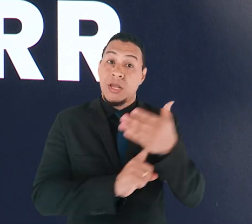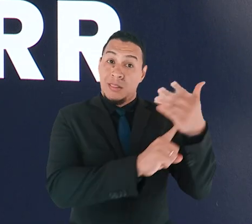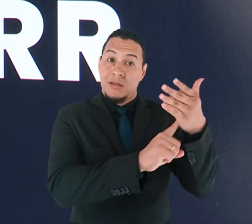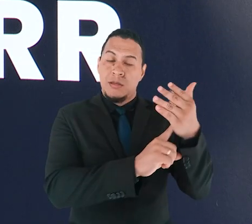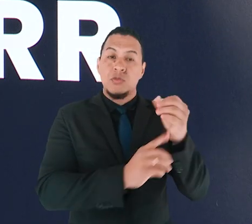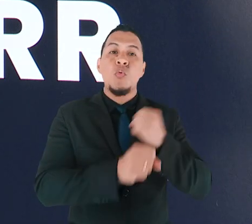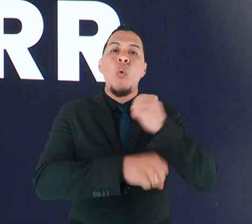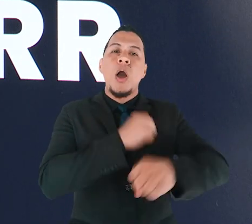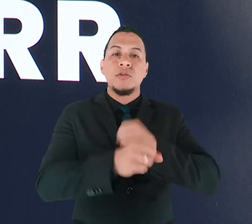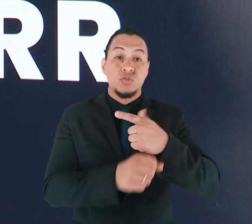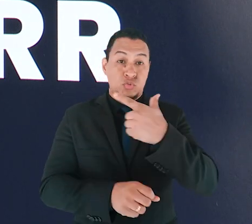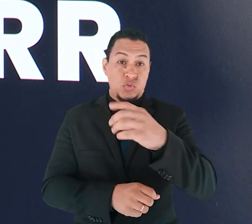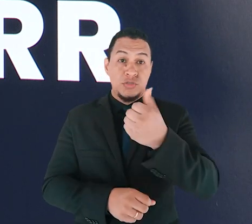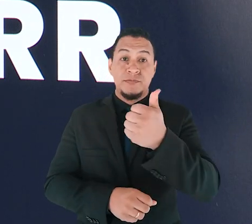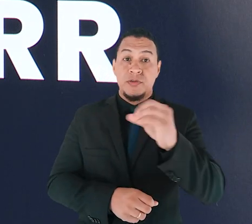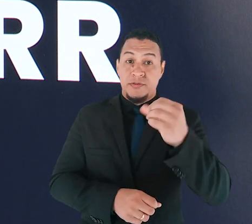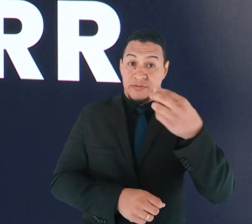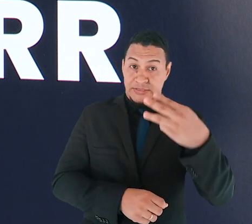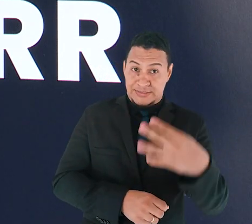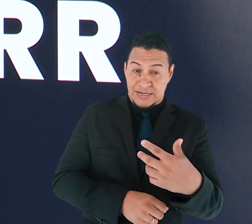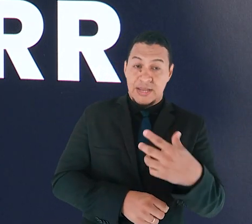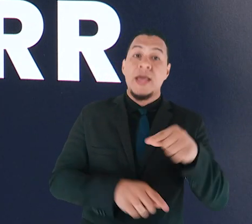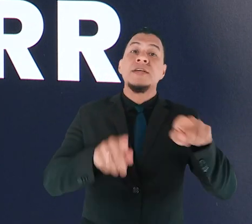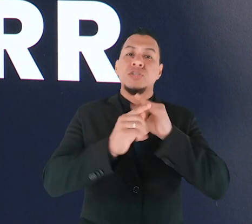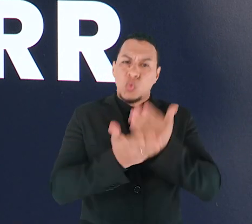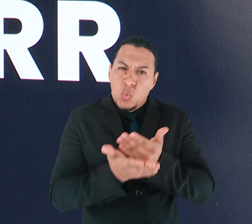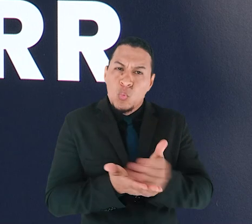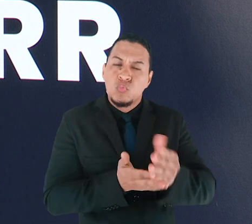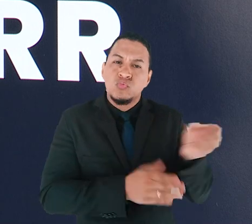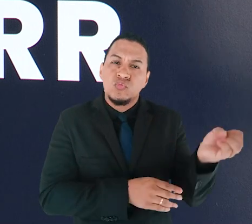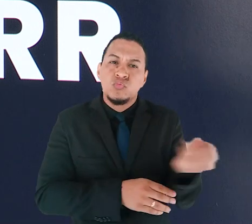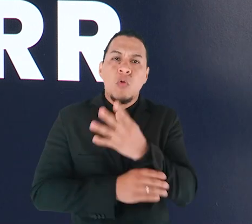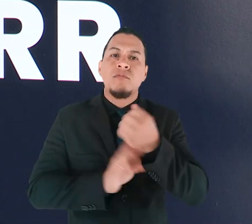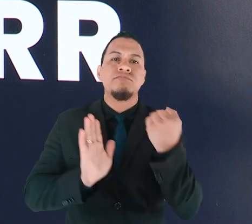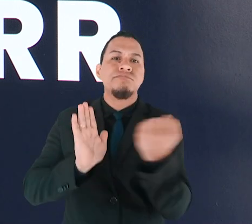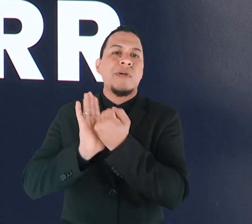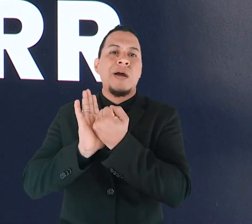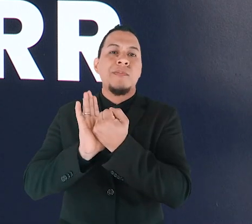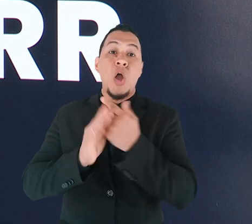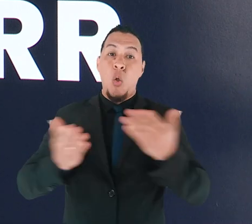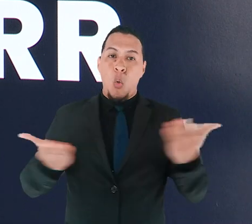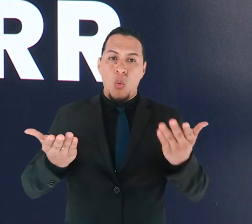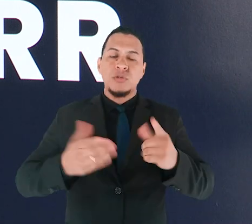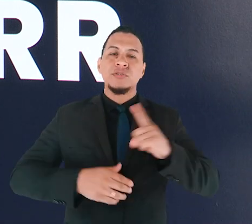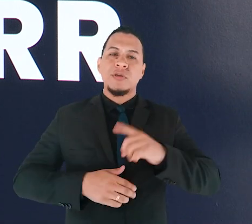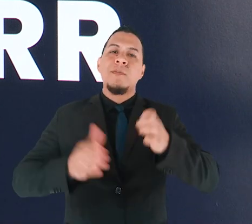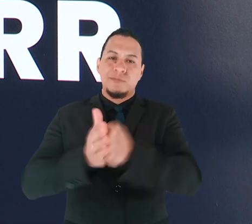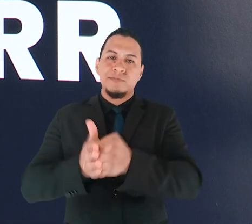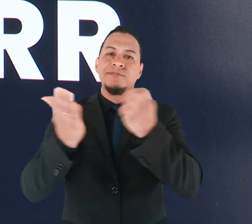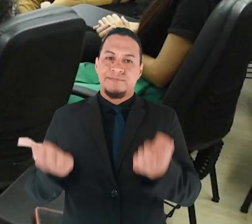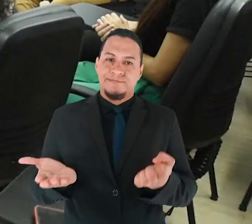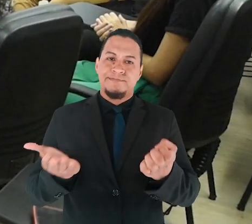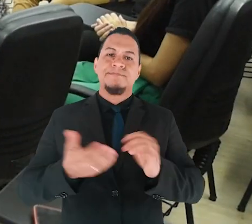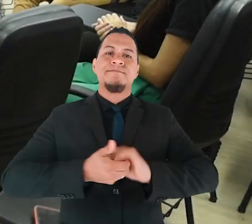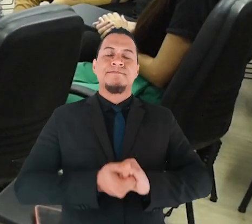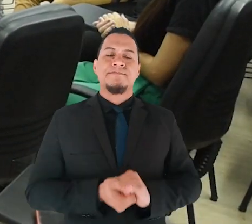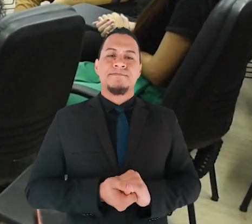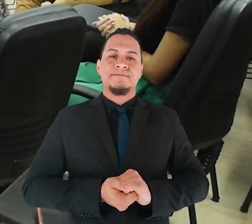surge o novo nome e identidade. Hoje somos Escola Judicial de Roraima.